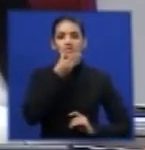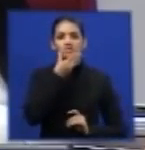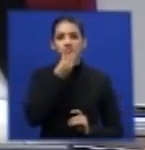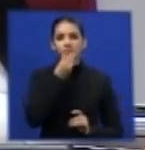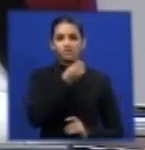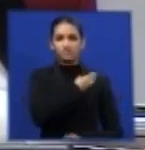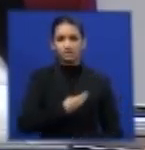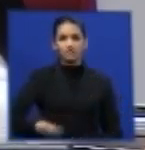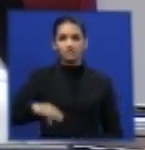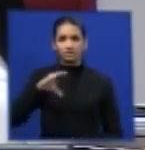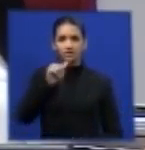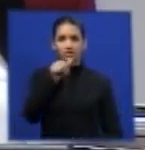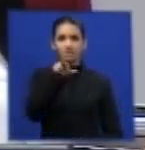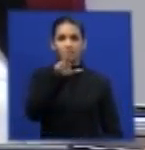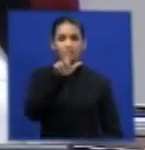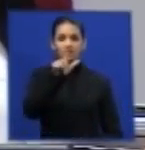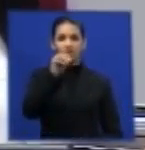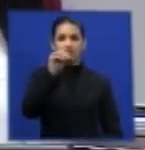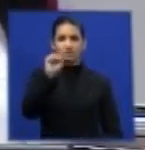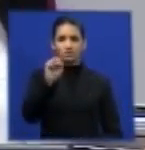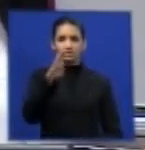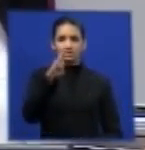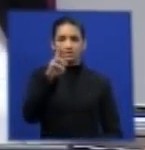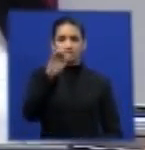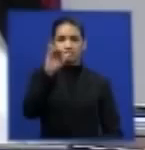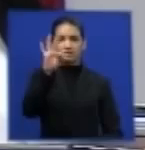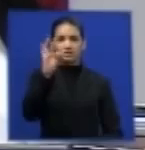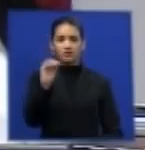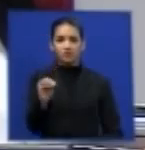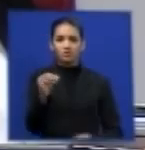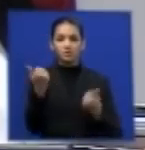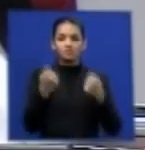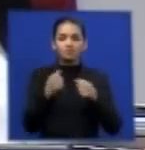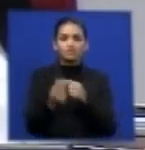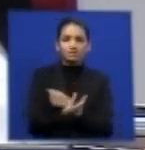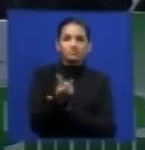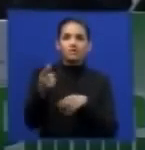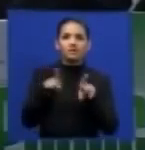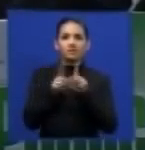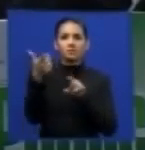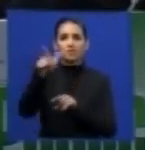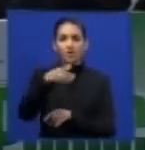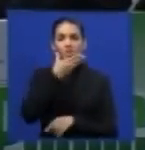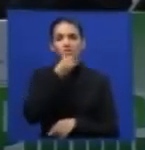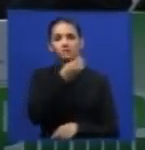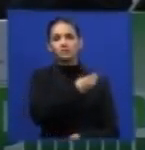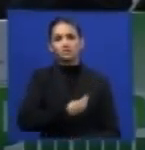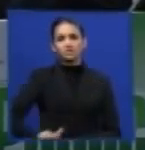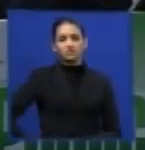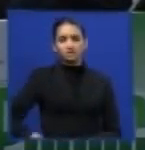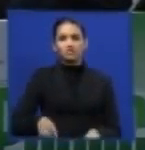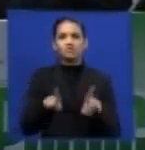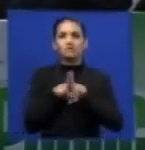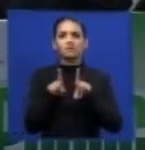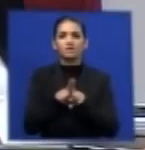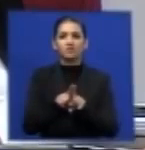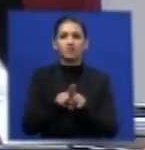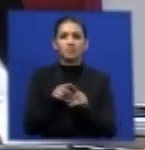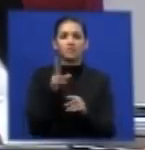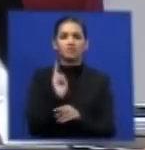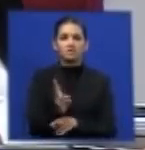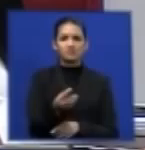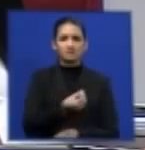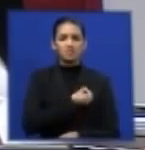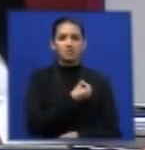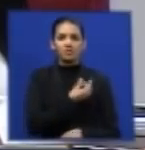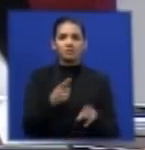porque foi chamado por uma emergência ao ministro Ricardo Lewandowski sempre presente em todos os eventos de importância os outros